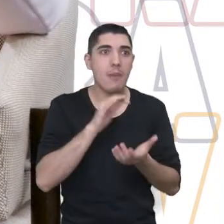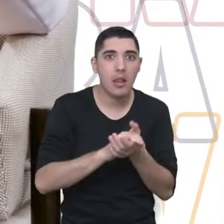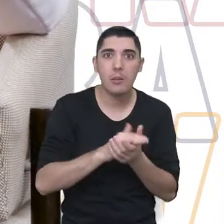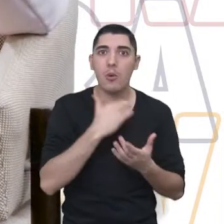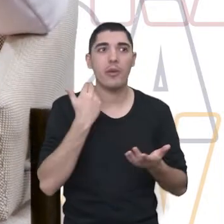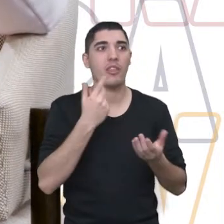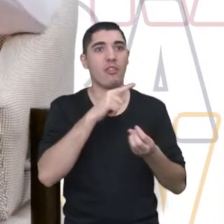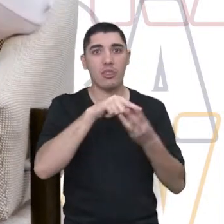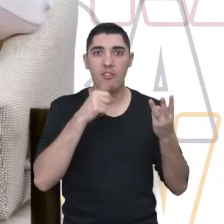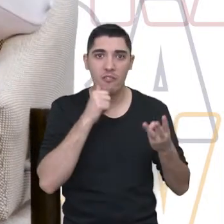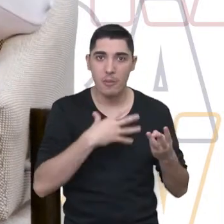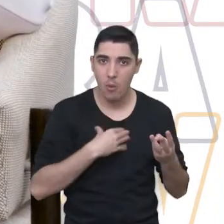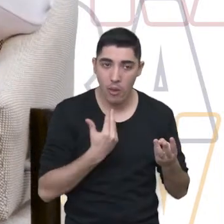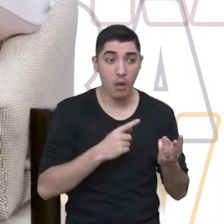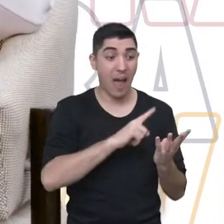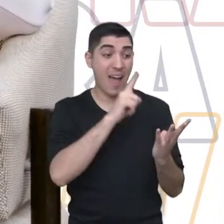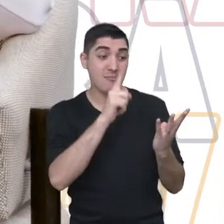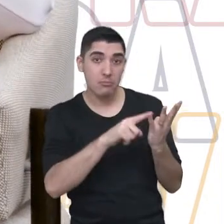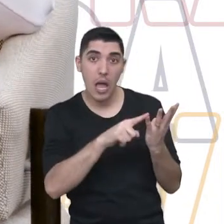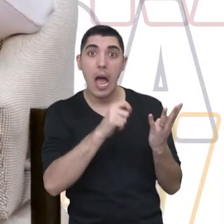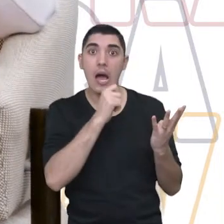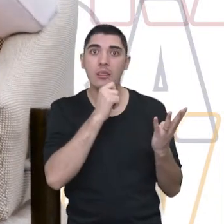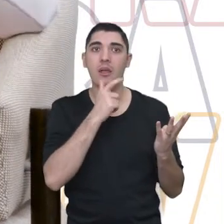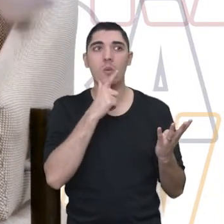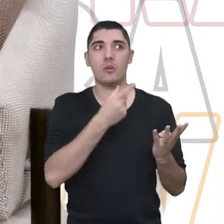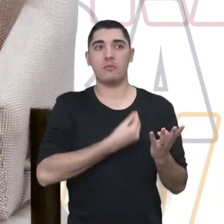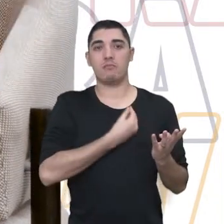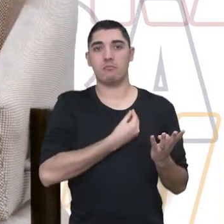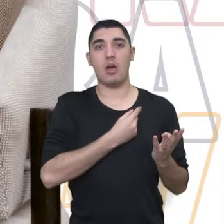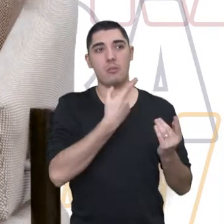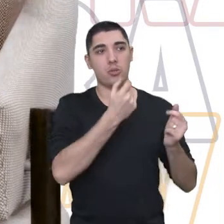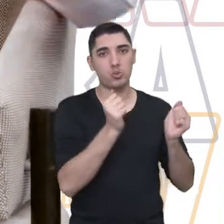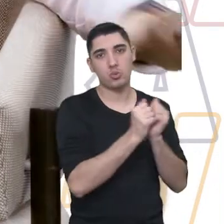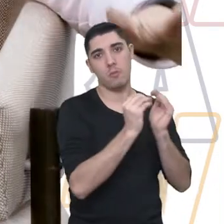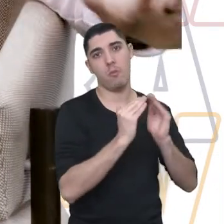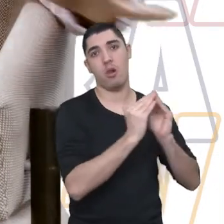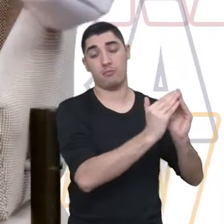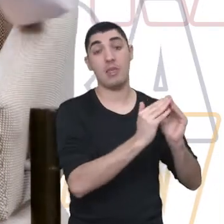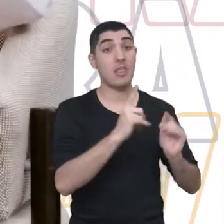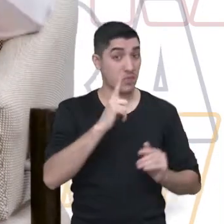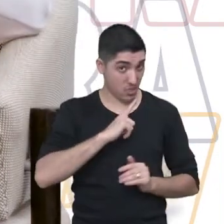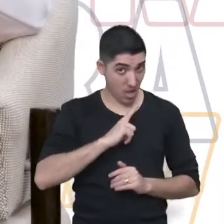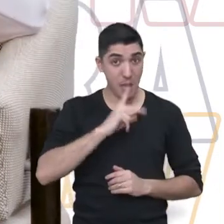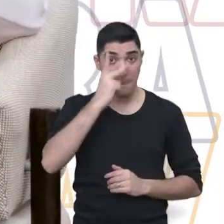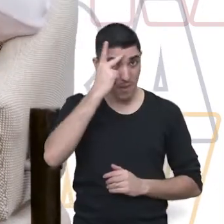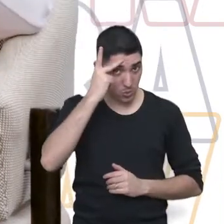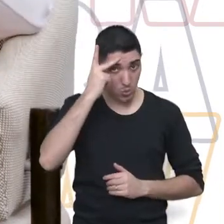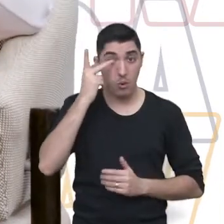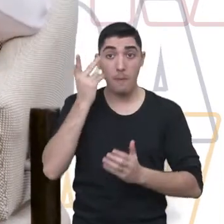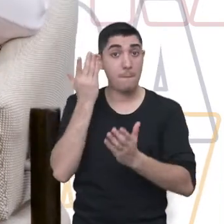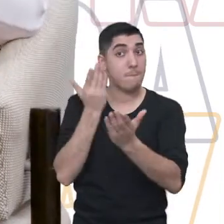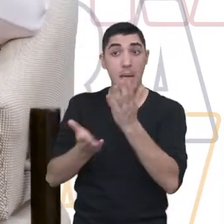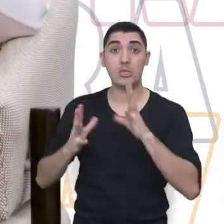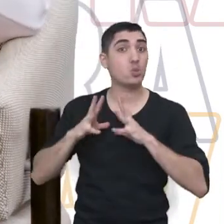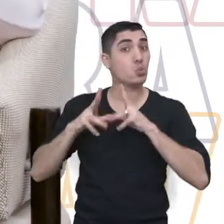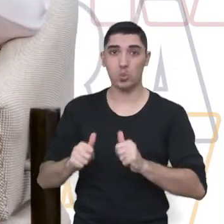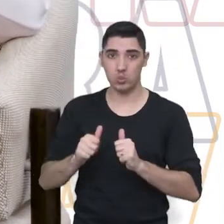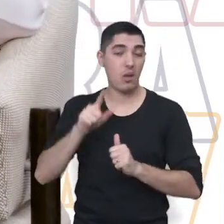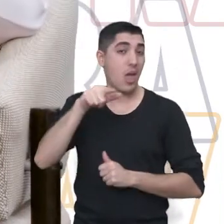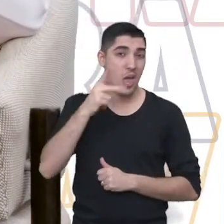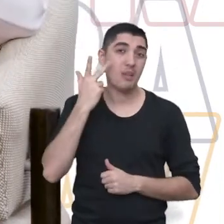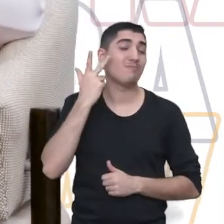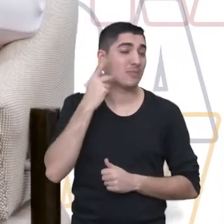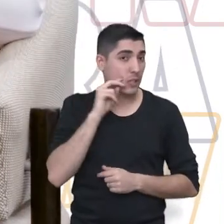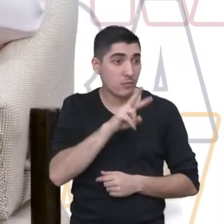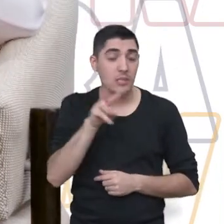mais nenhum marido, ela passou a ir morar com essa filha. Então, tem pessoas que perdem tudo. É muito comum, a gente vê os idosos também